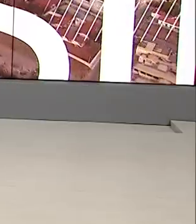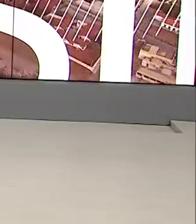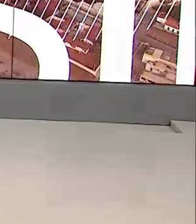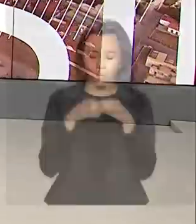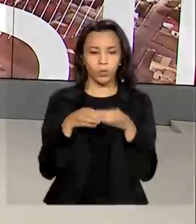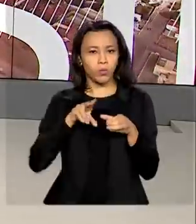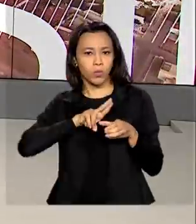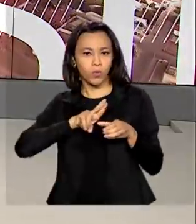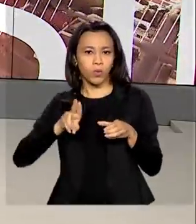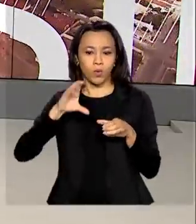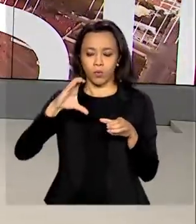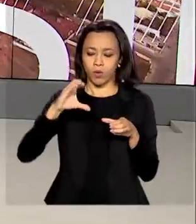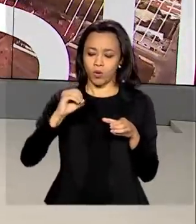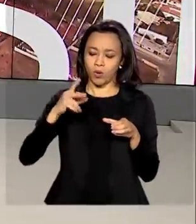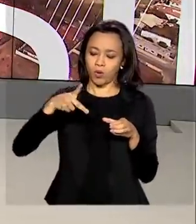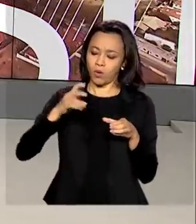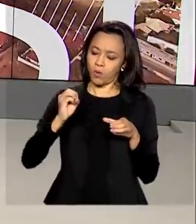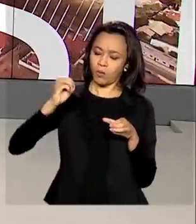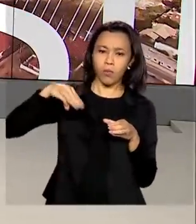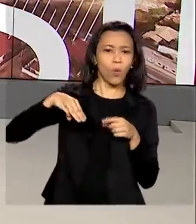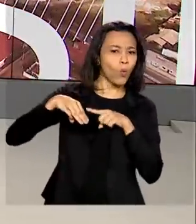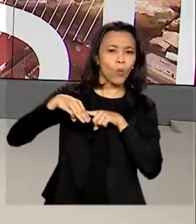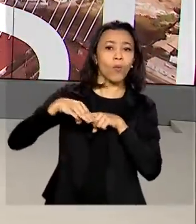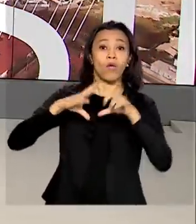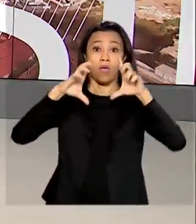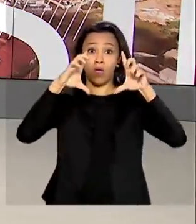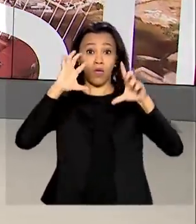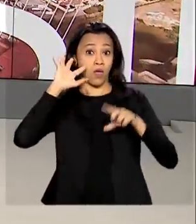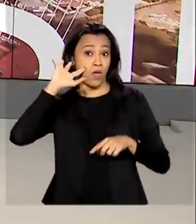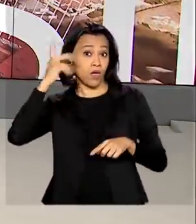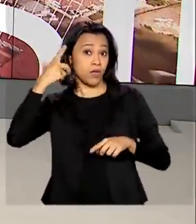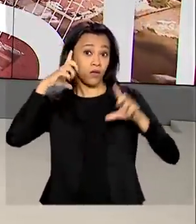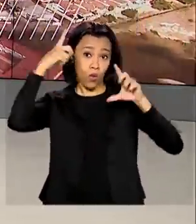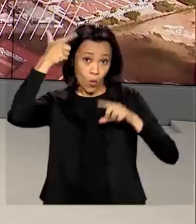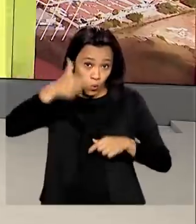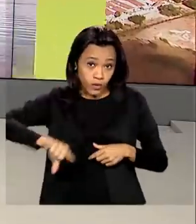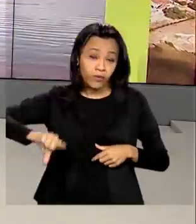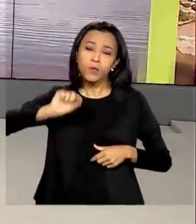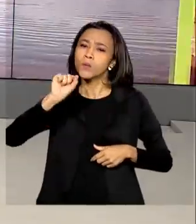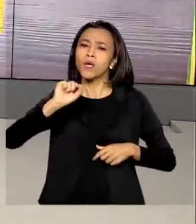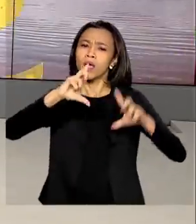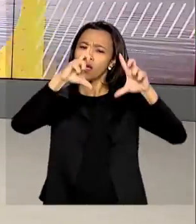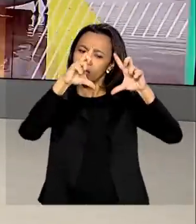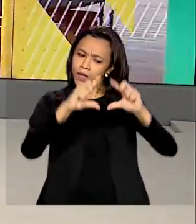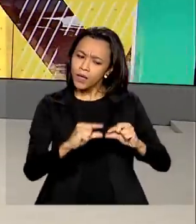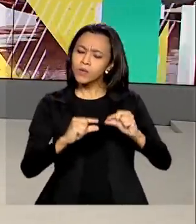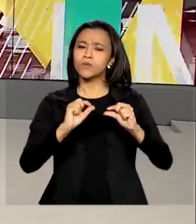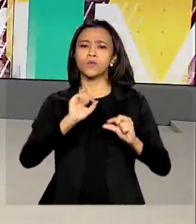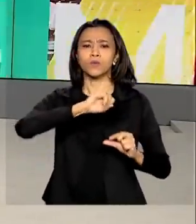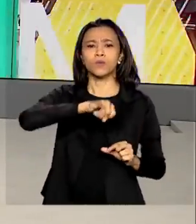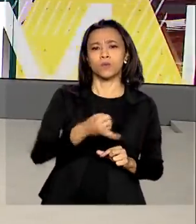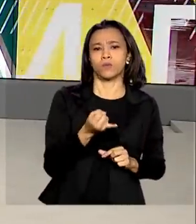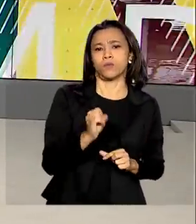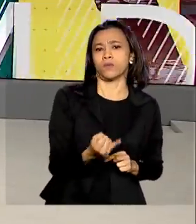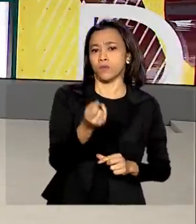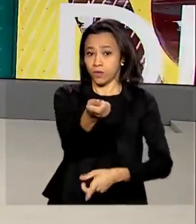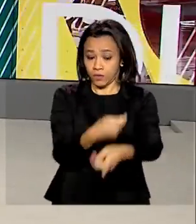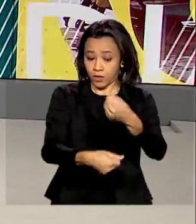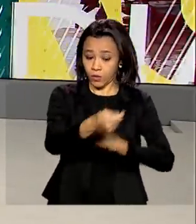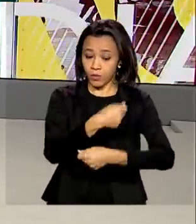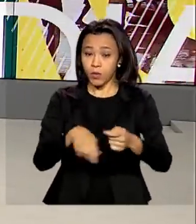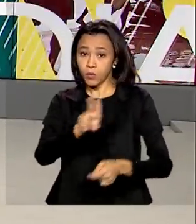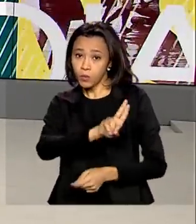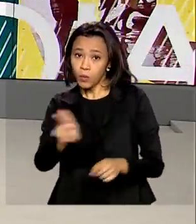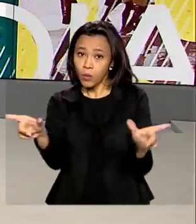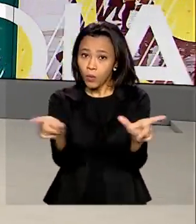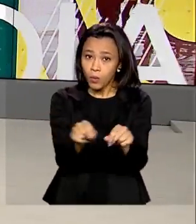Política Monetária do Banco Central, Copom, decidiu reduzir mais uma vez a taxa básica de juros da economia, a Selic.